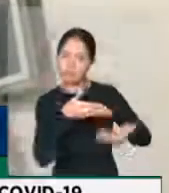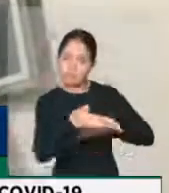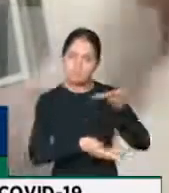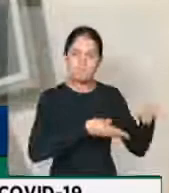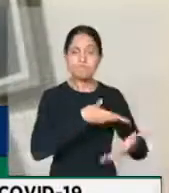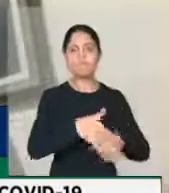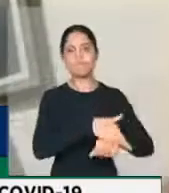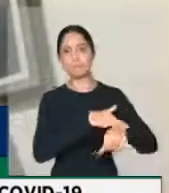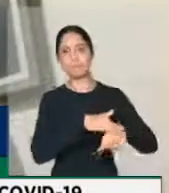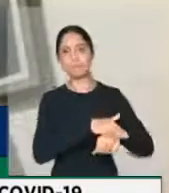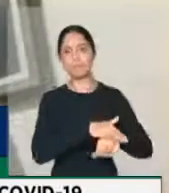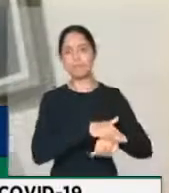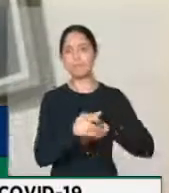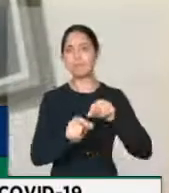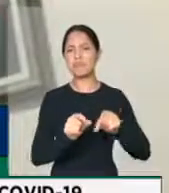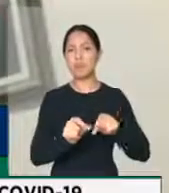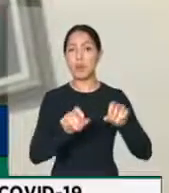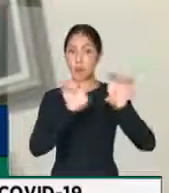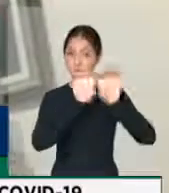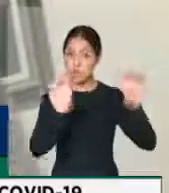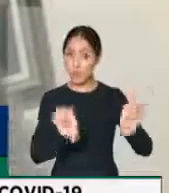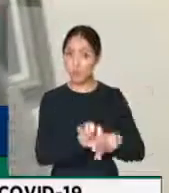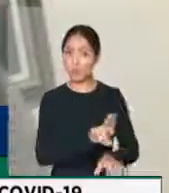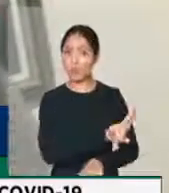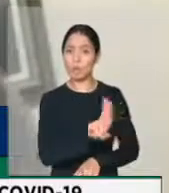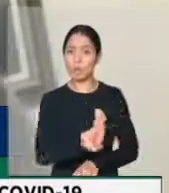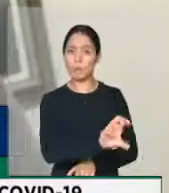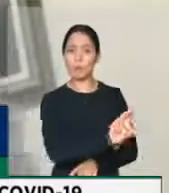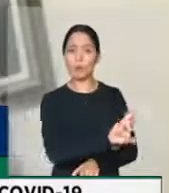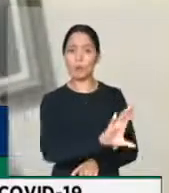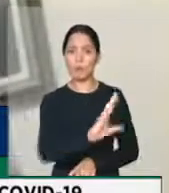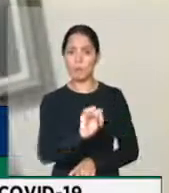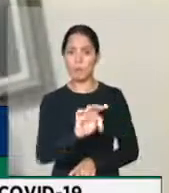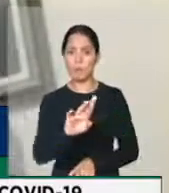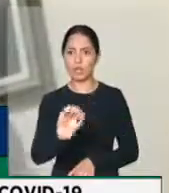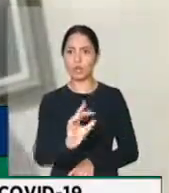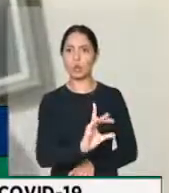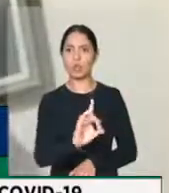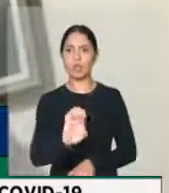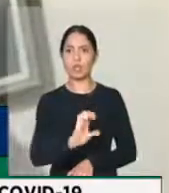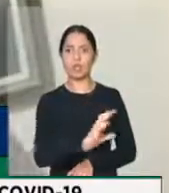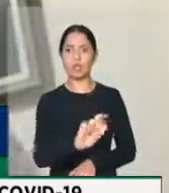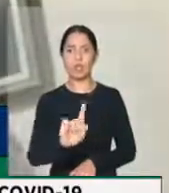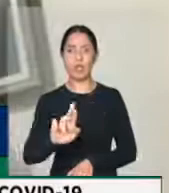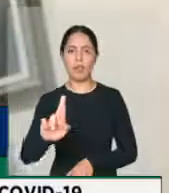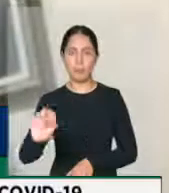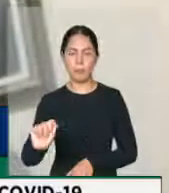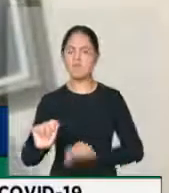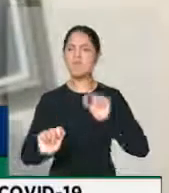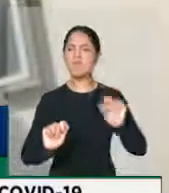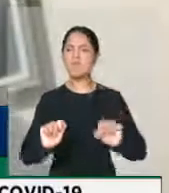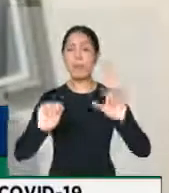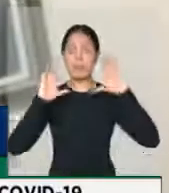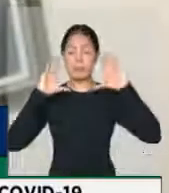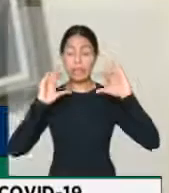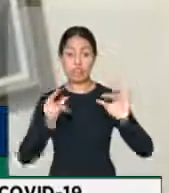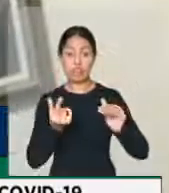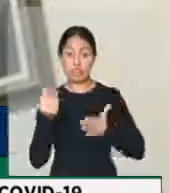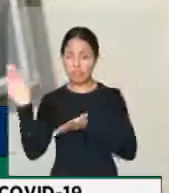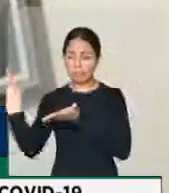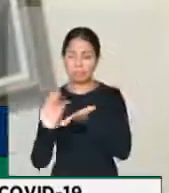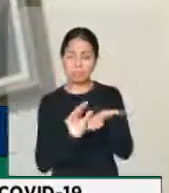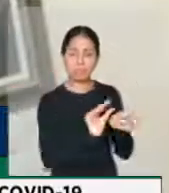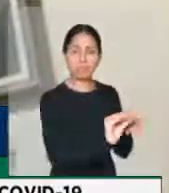criar um arcabouço que se chamou Orçamento de Guerra, para dar tranquilidade para que o Poder Executivo, o Legislativo e o próprio